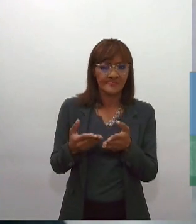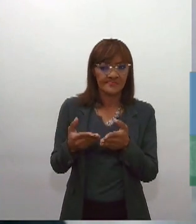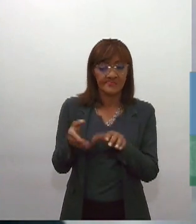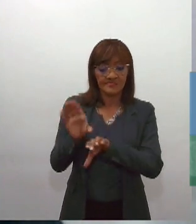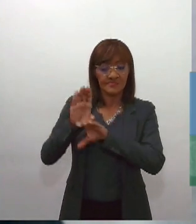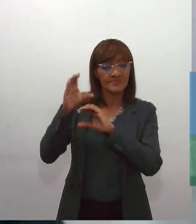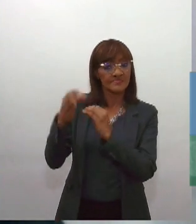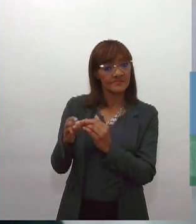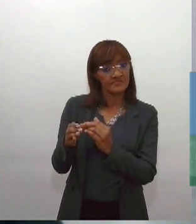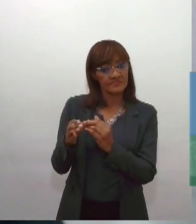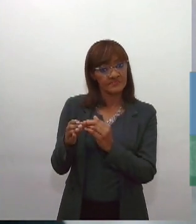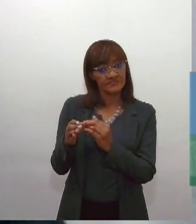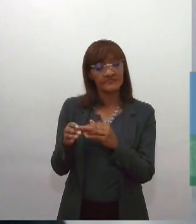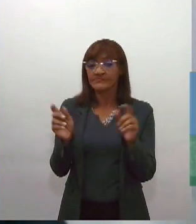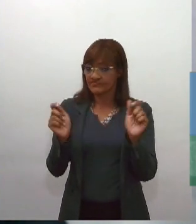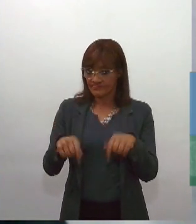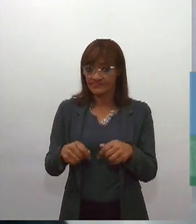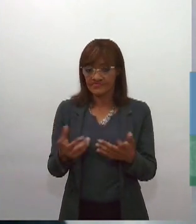Ela pode ser feita de maneira,